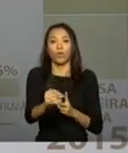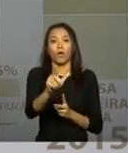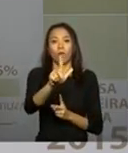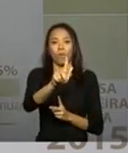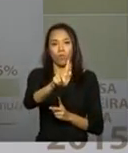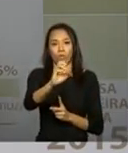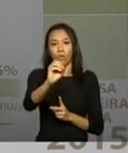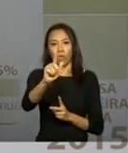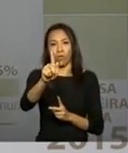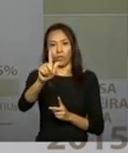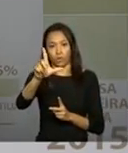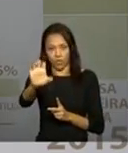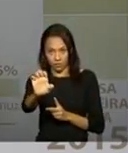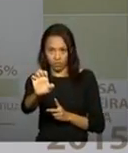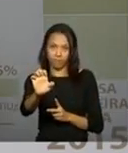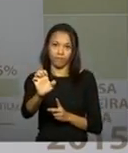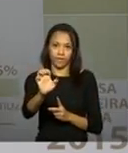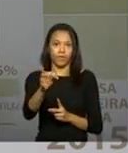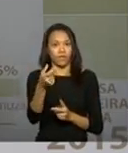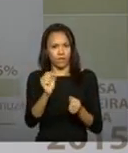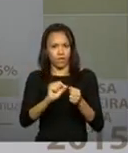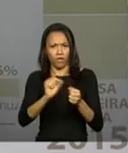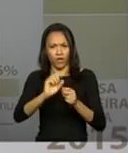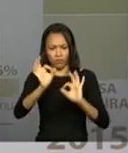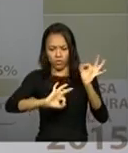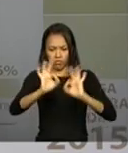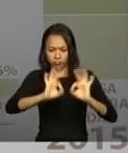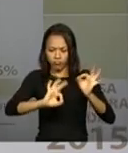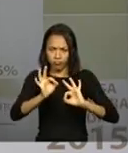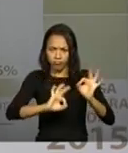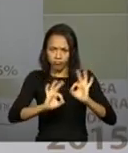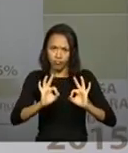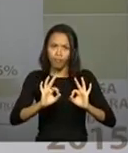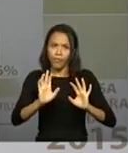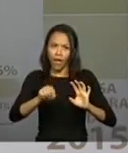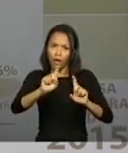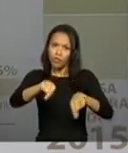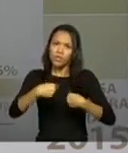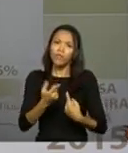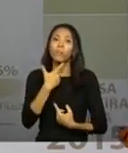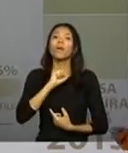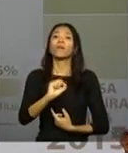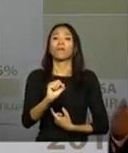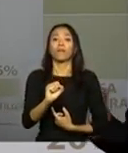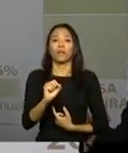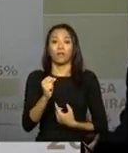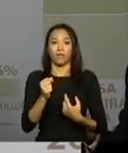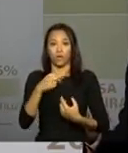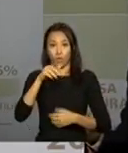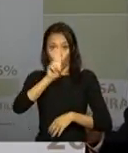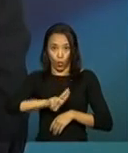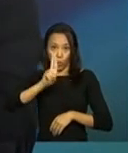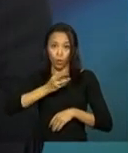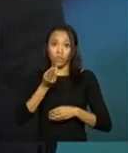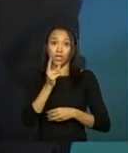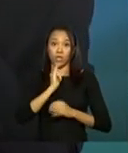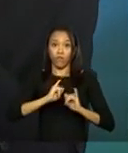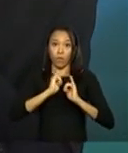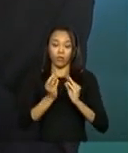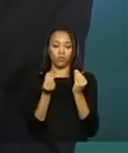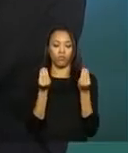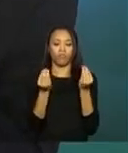as suas programações, isso é um desafio tanto para quem informa como fonte de informação,